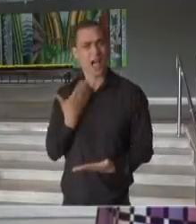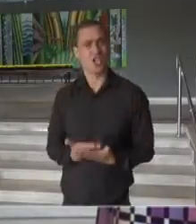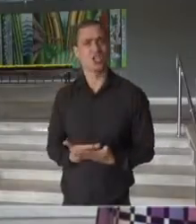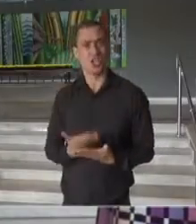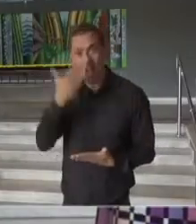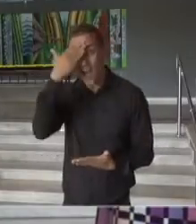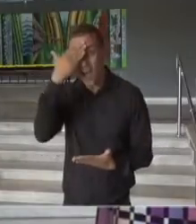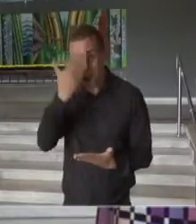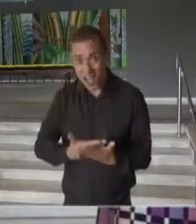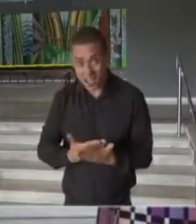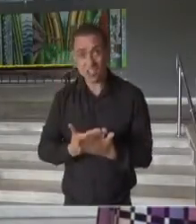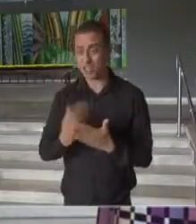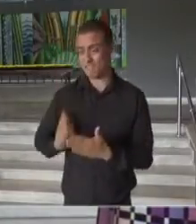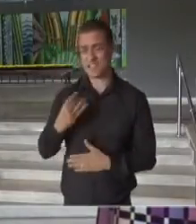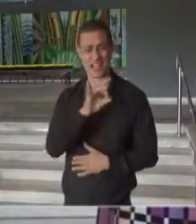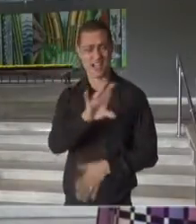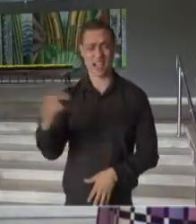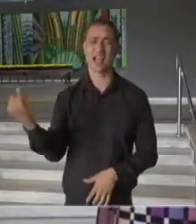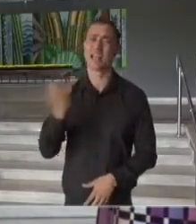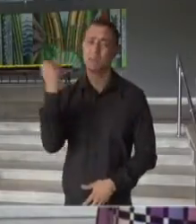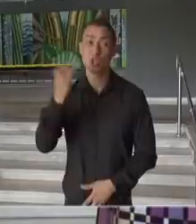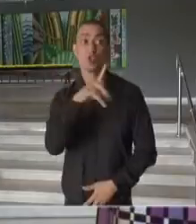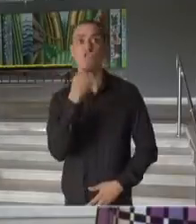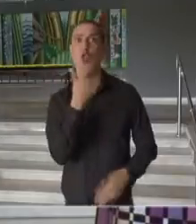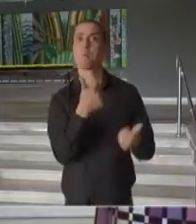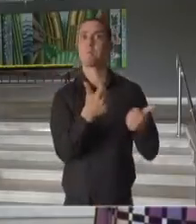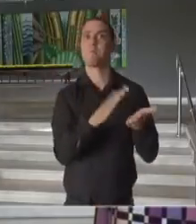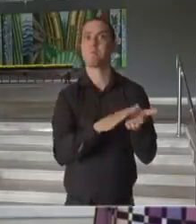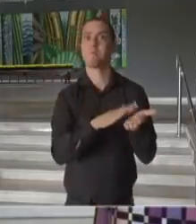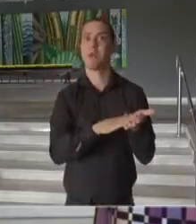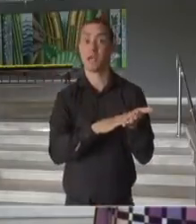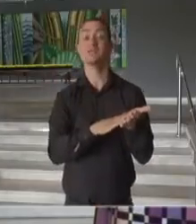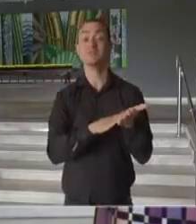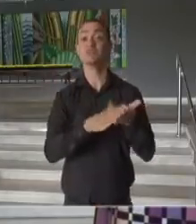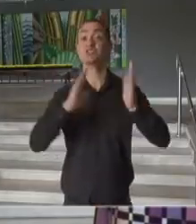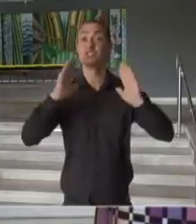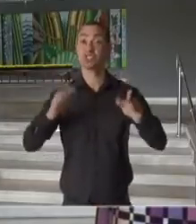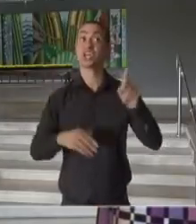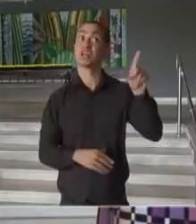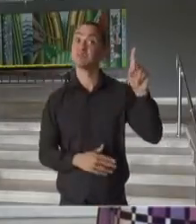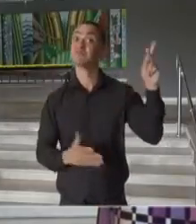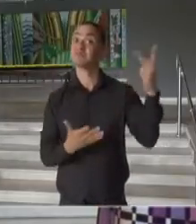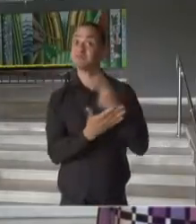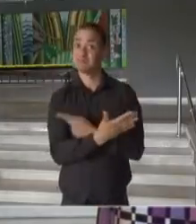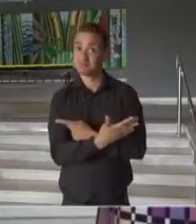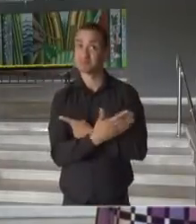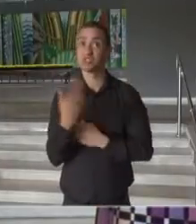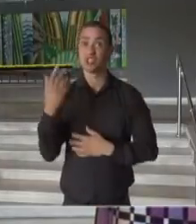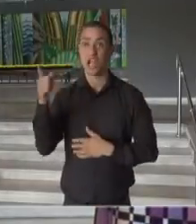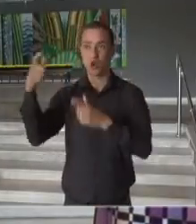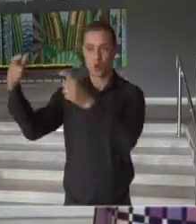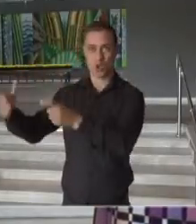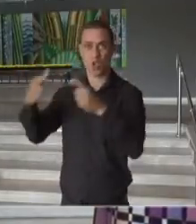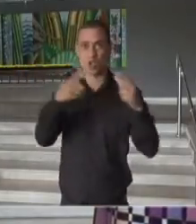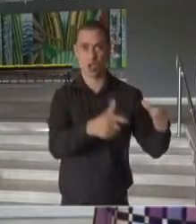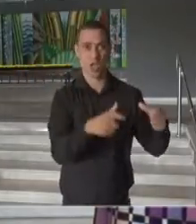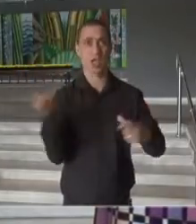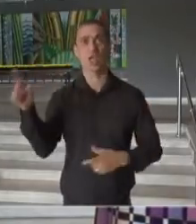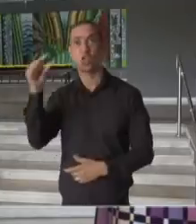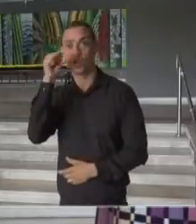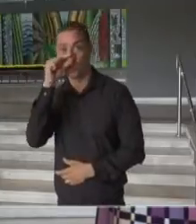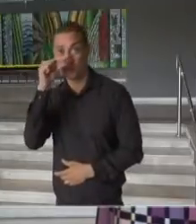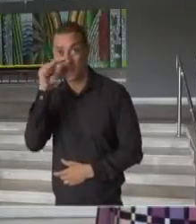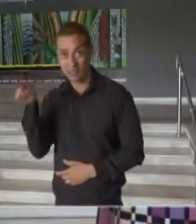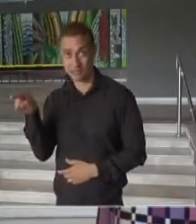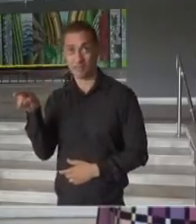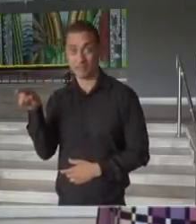que cada vida importa, com os elogios que recebemos, inclusive publicamente, nesses dois locais. No Oriente